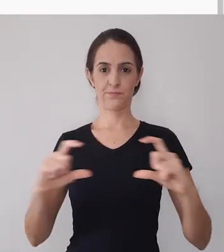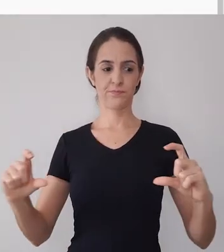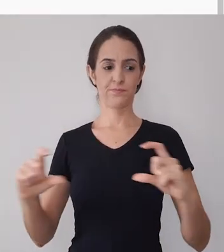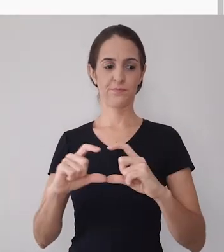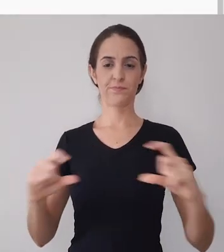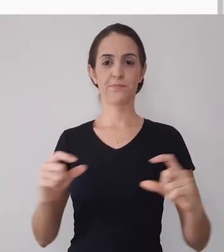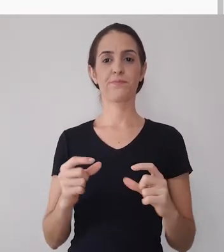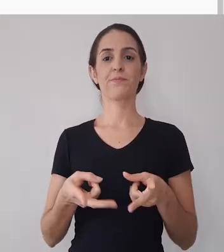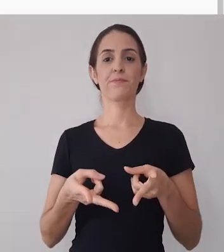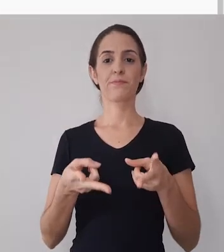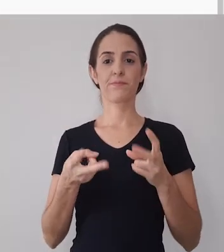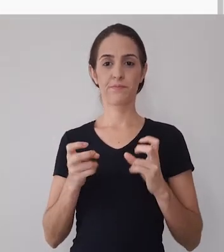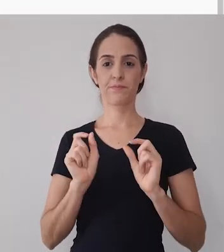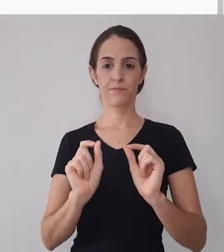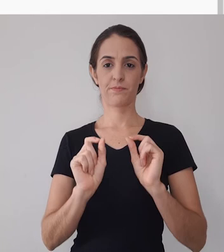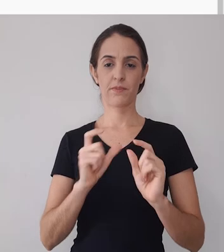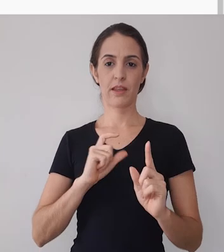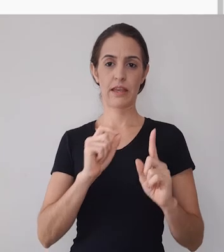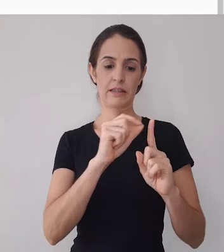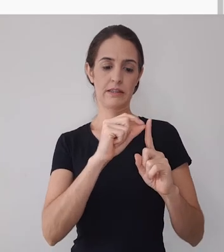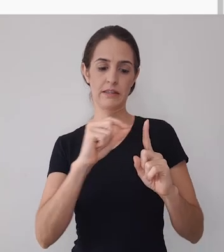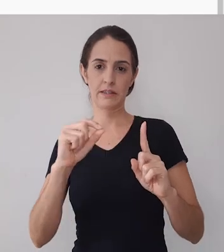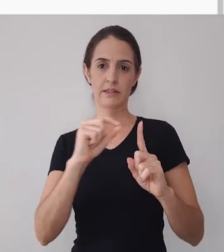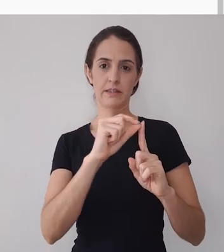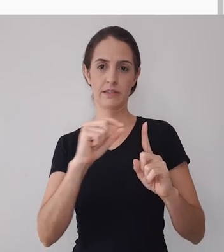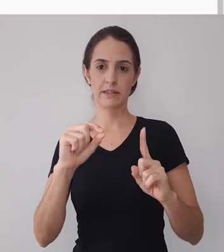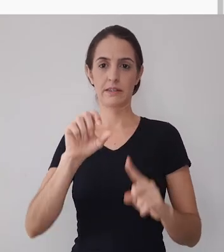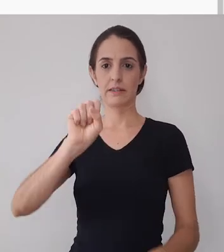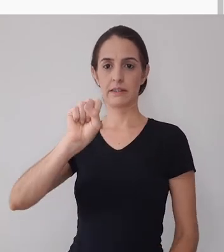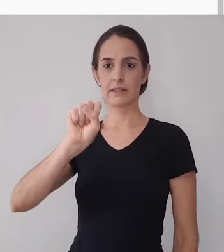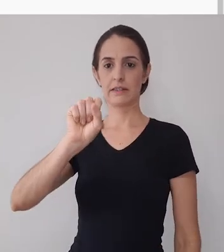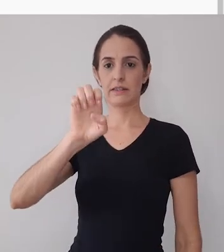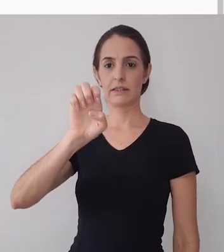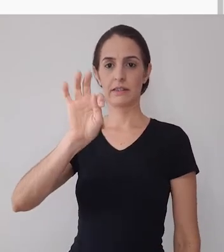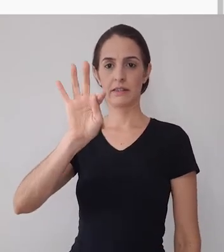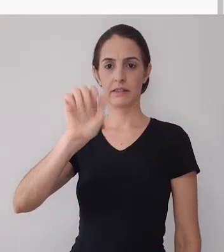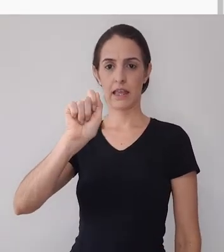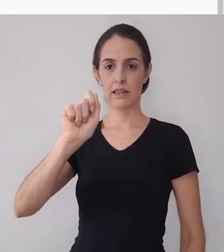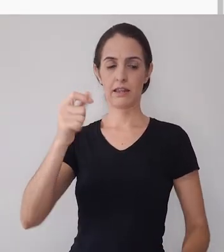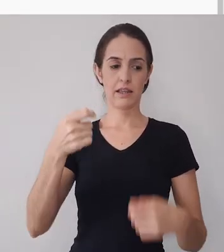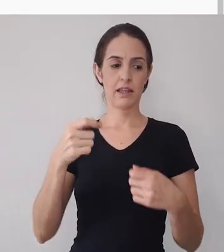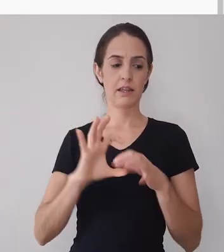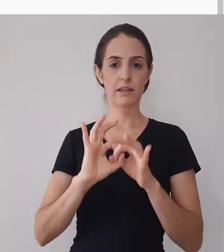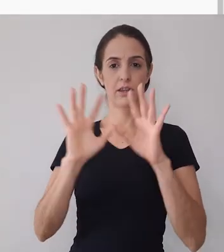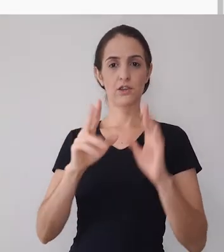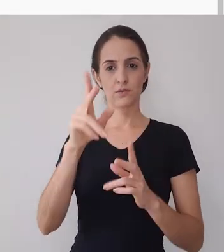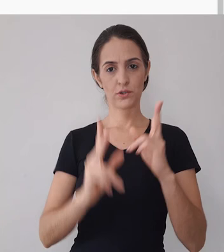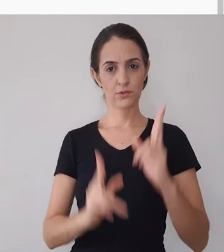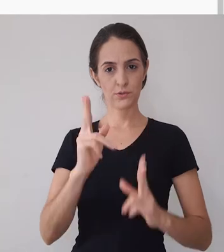colocar a faixa você vê que o que aparece essa setinha que me permite cortar aqui ó